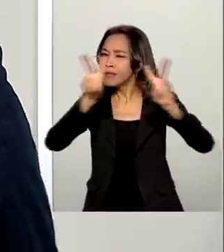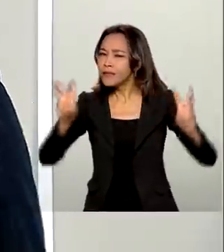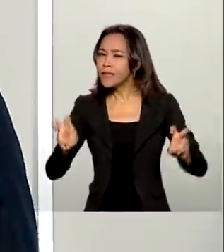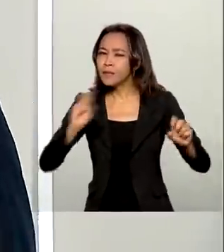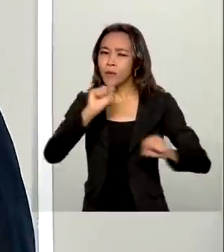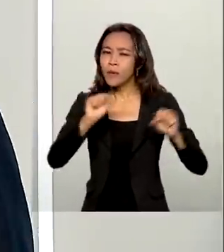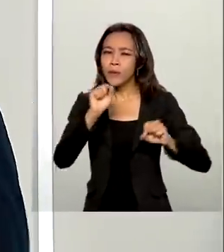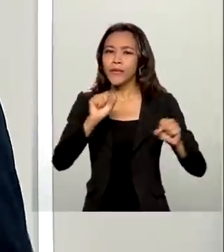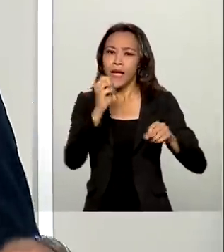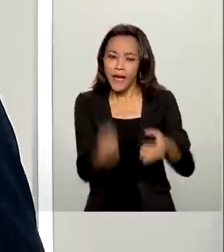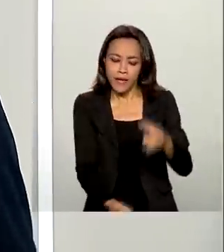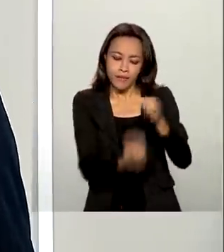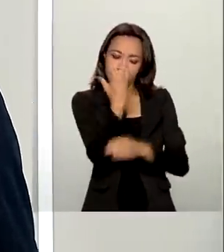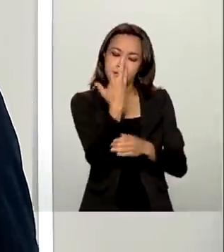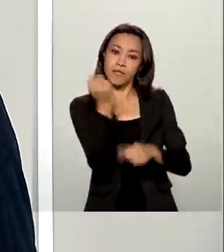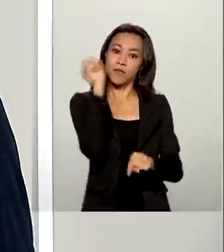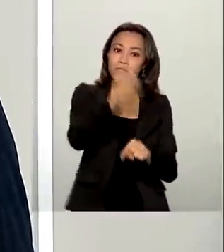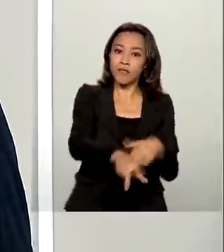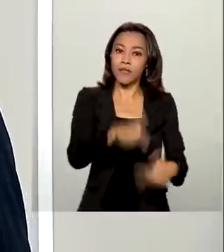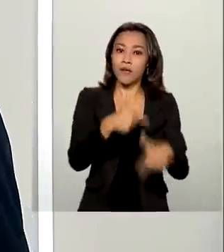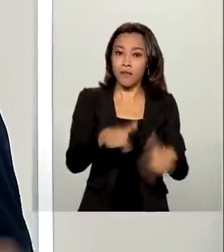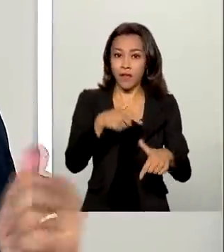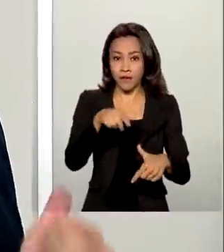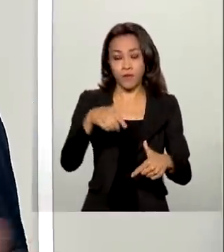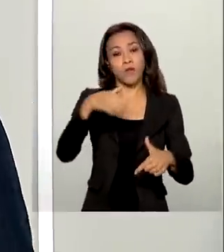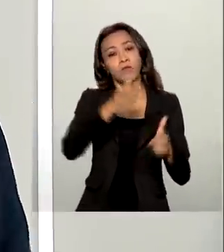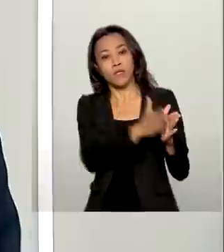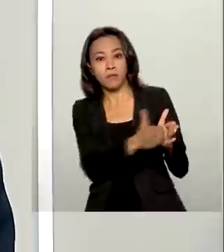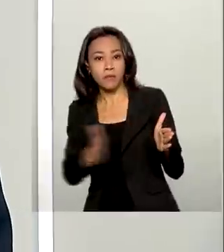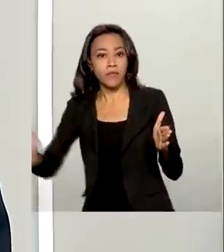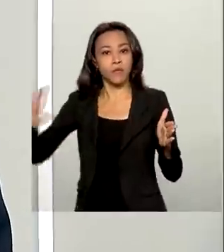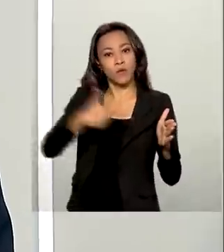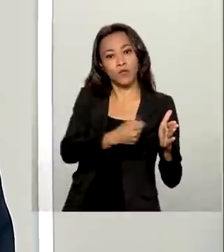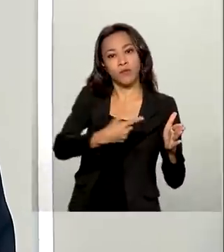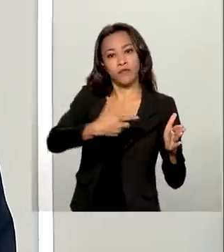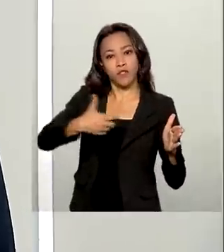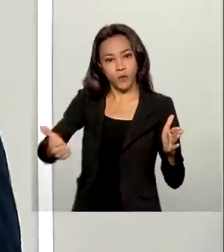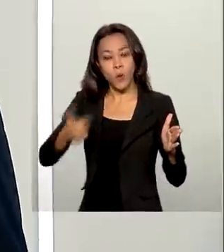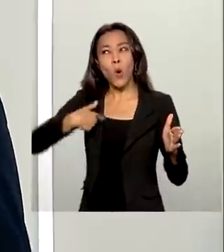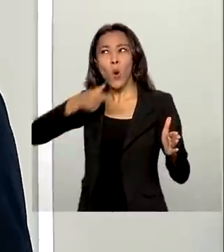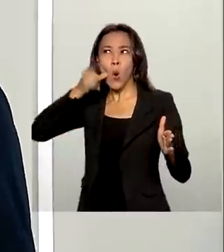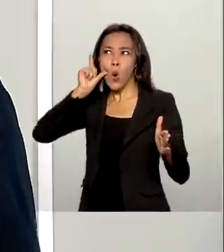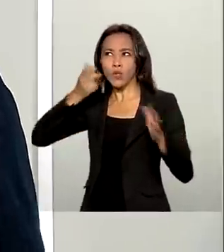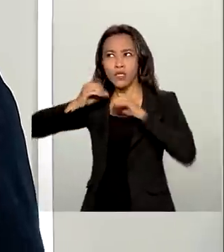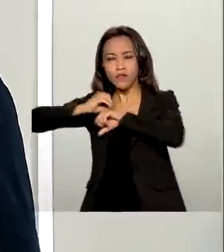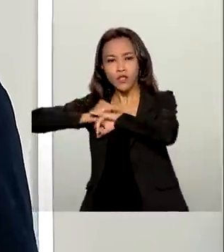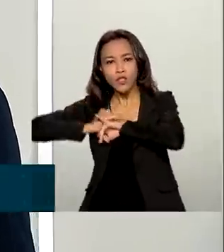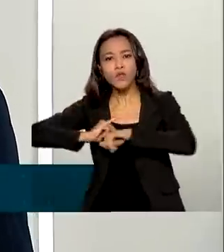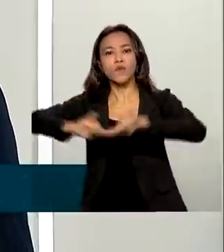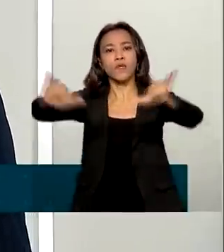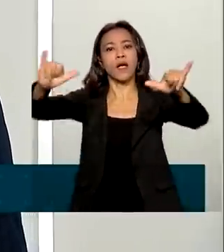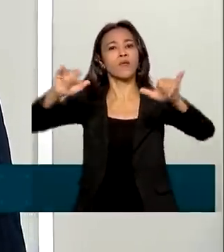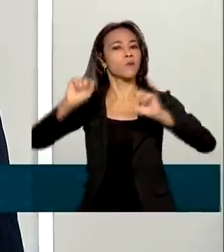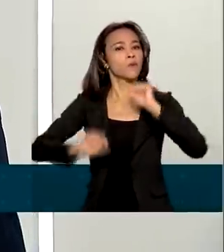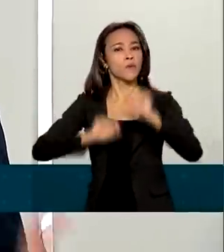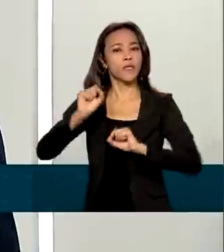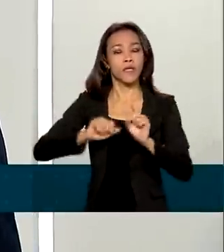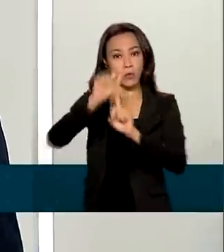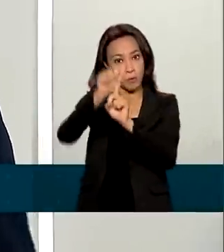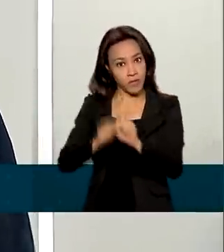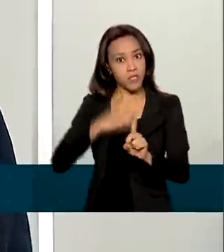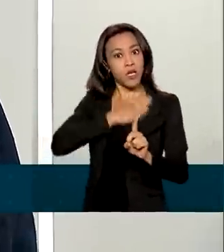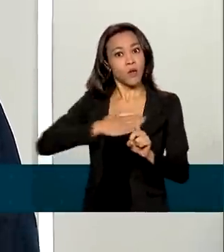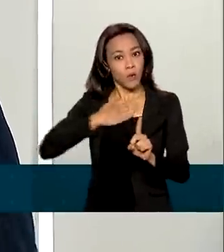é a geração de empregos no Brasil no ano de 2021. Ontem foram liberados os dados referentes ao CAGED de agosto. E com